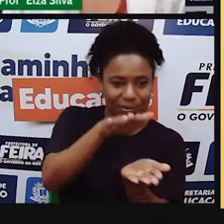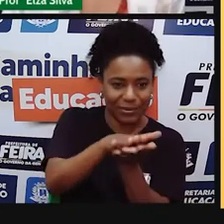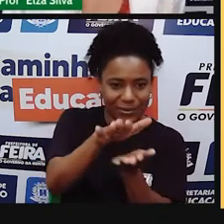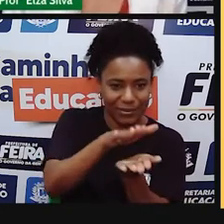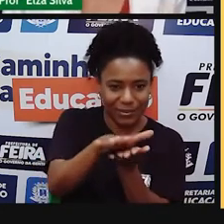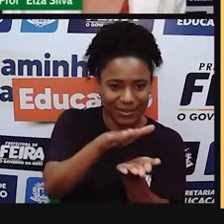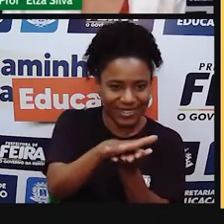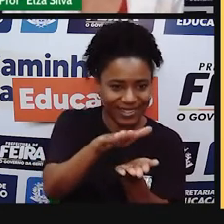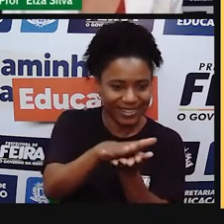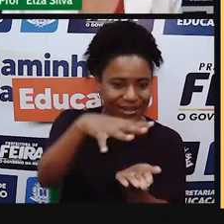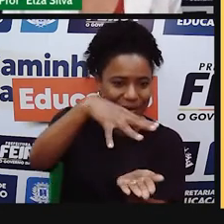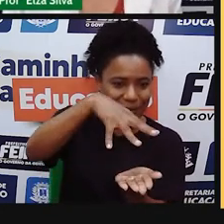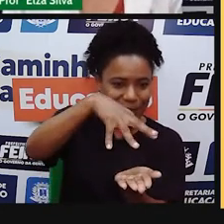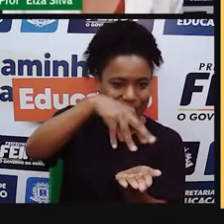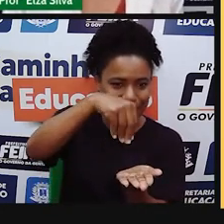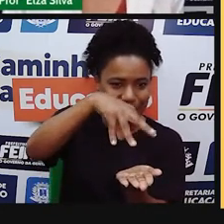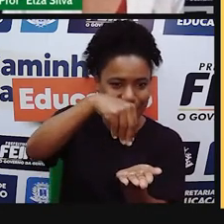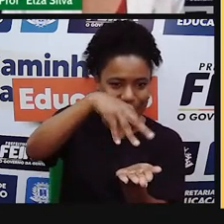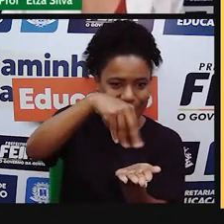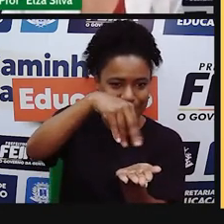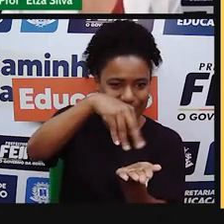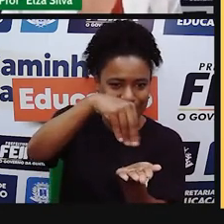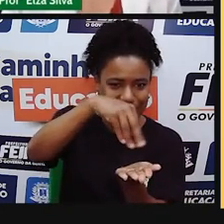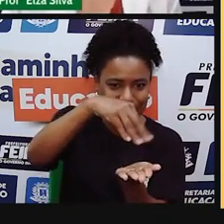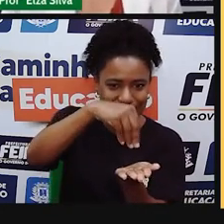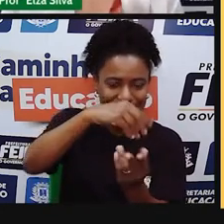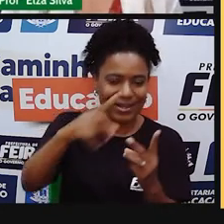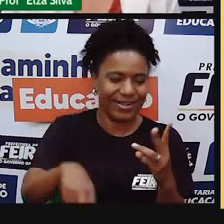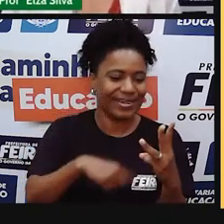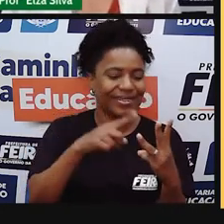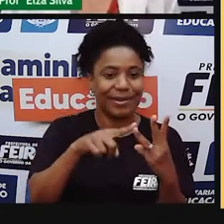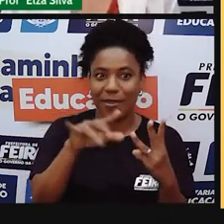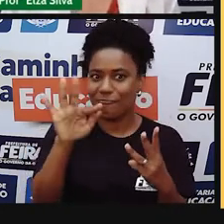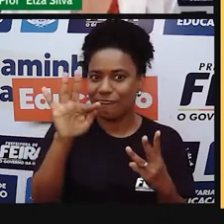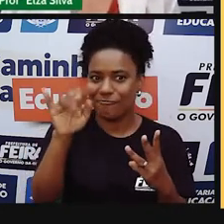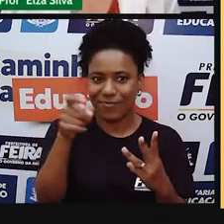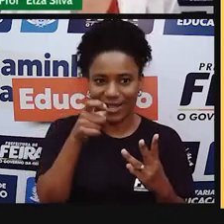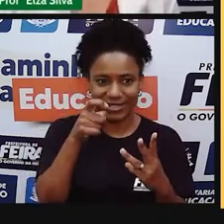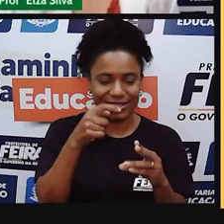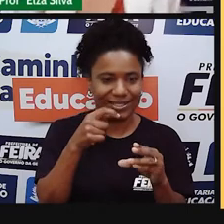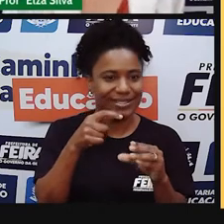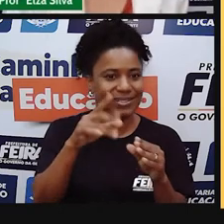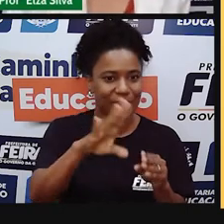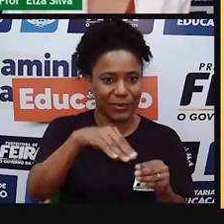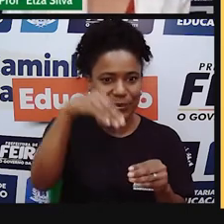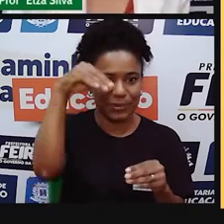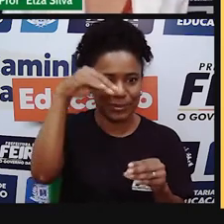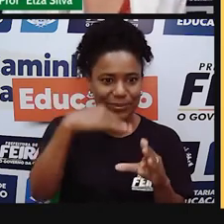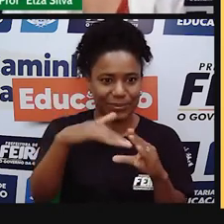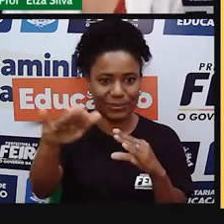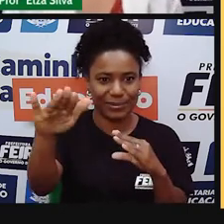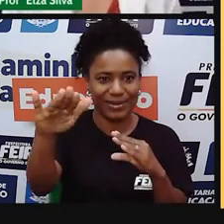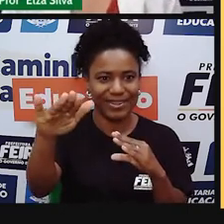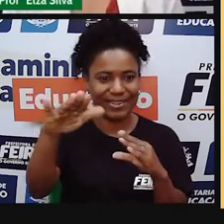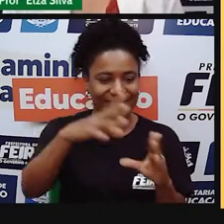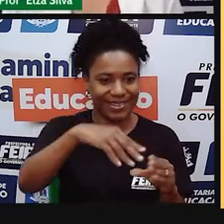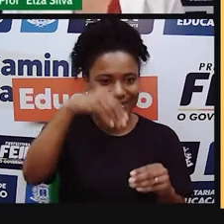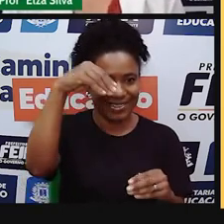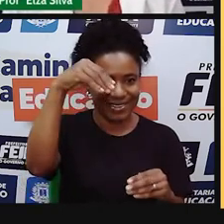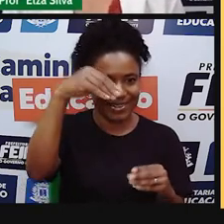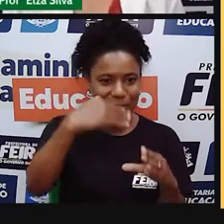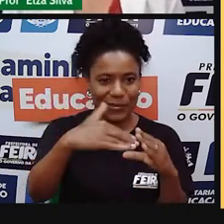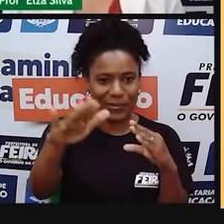de fotocopiar, né, de xerocar. E temos também o fax, que, inclusive, ainda é